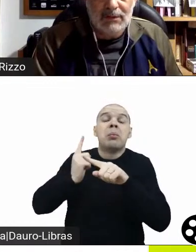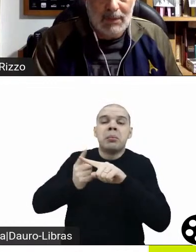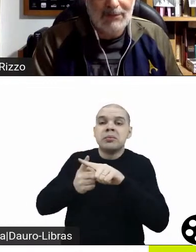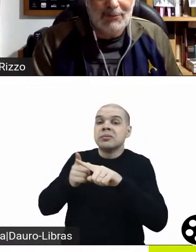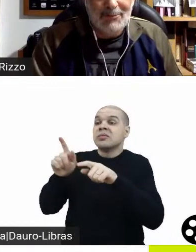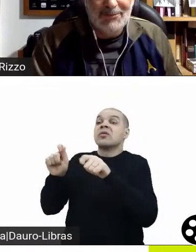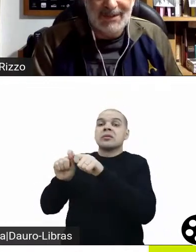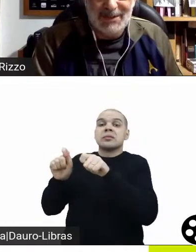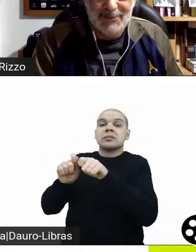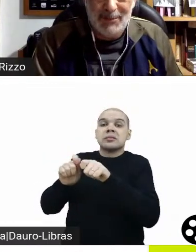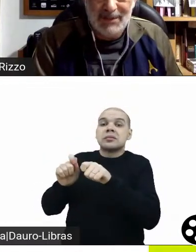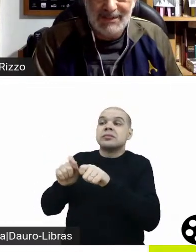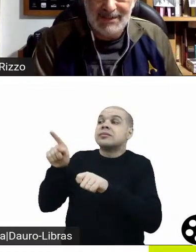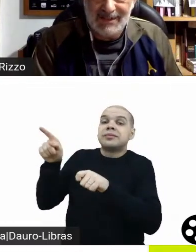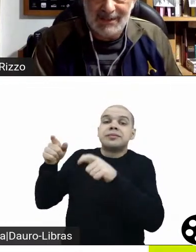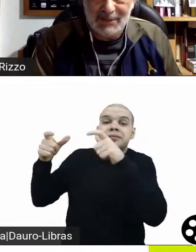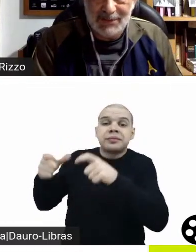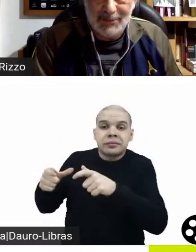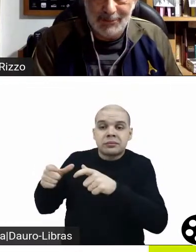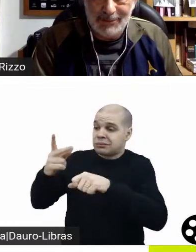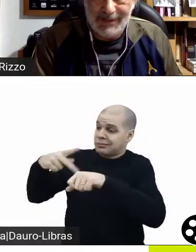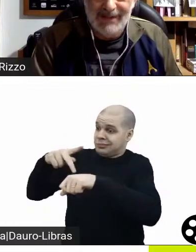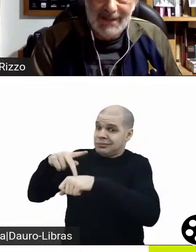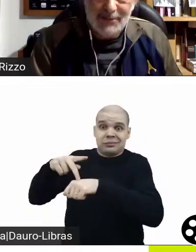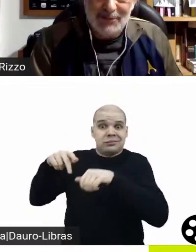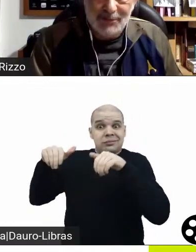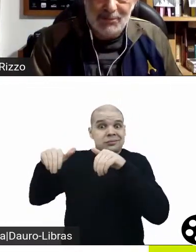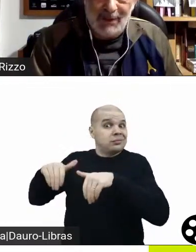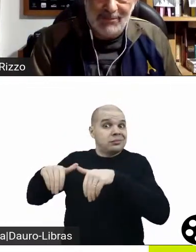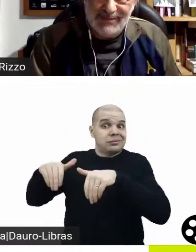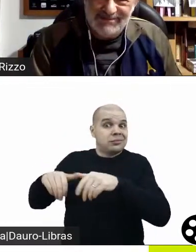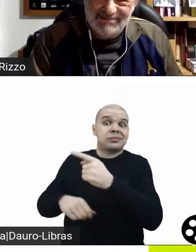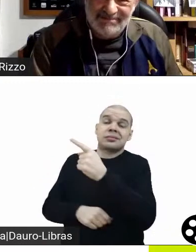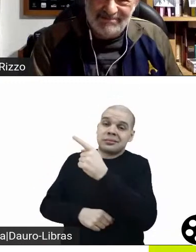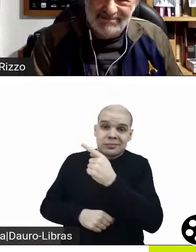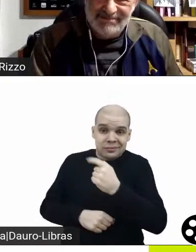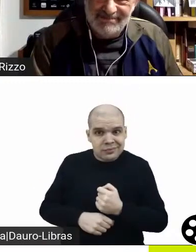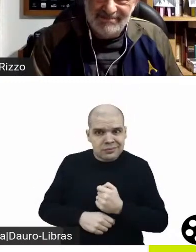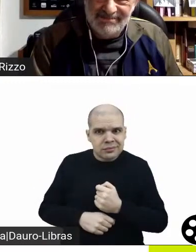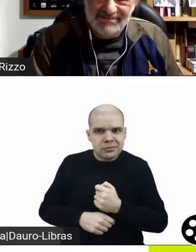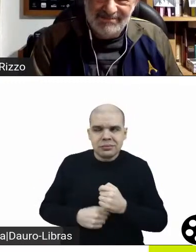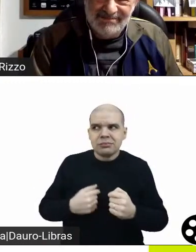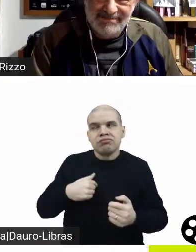esses e mais alguns aí que vão aparecer certamente ao longo do nosso papo.